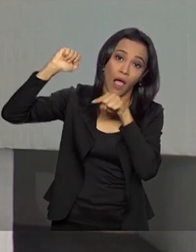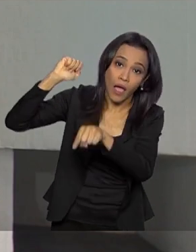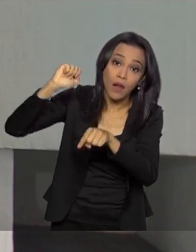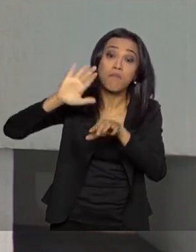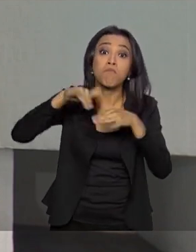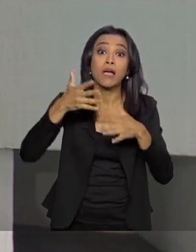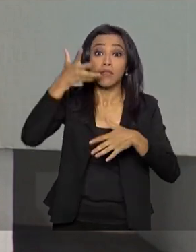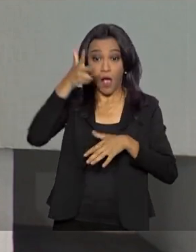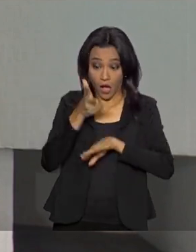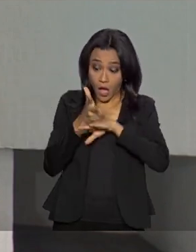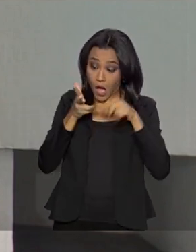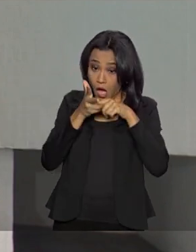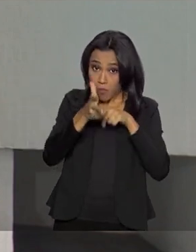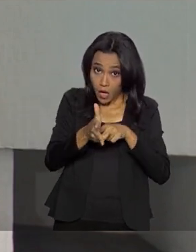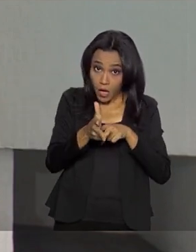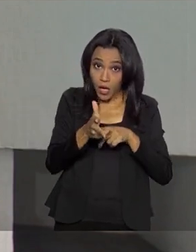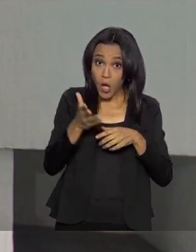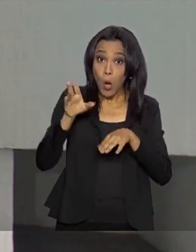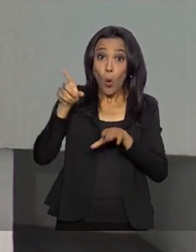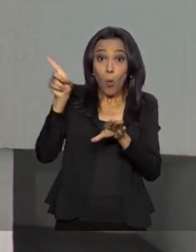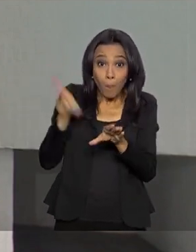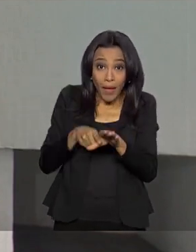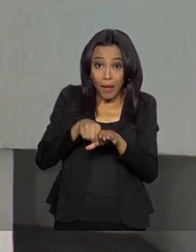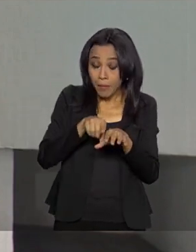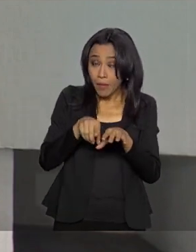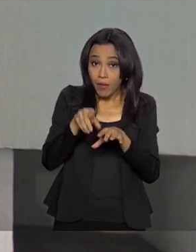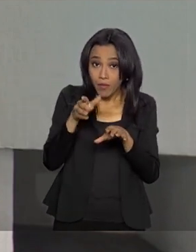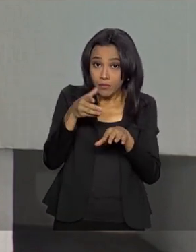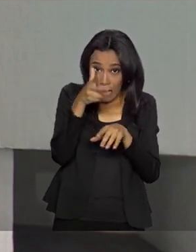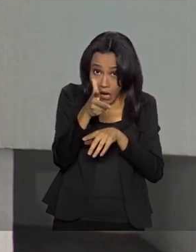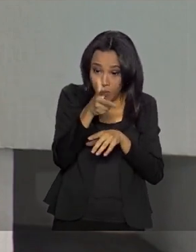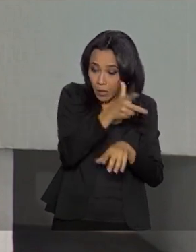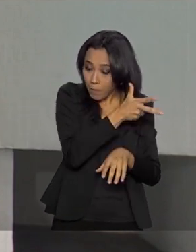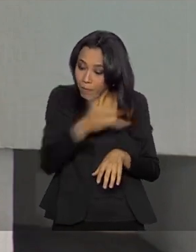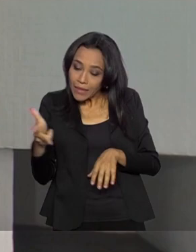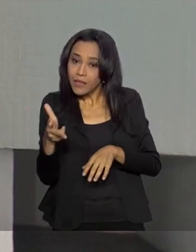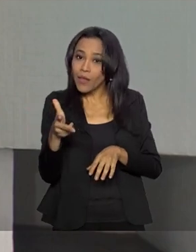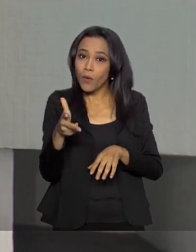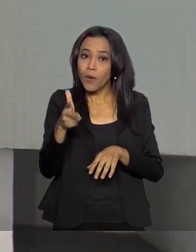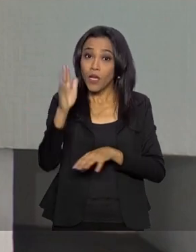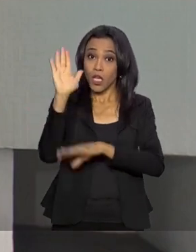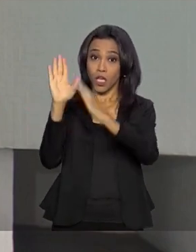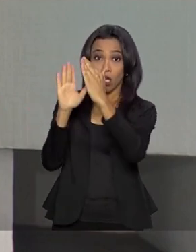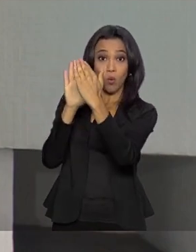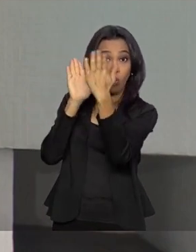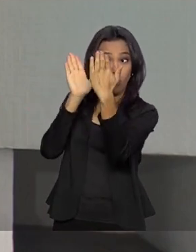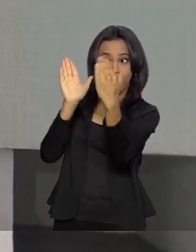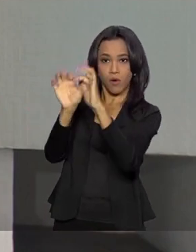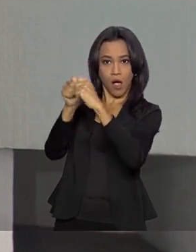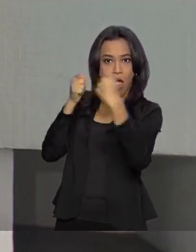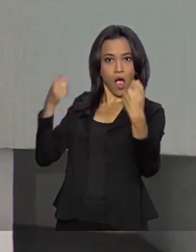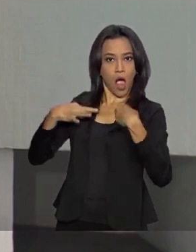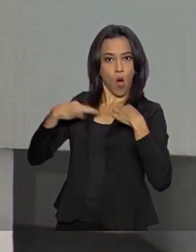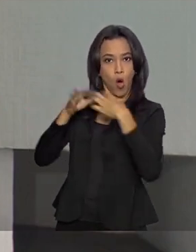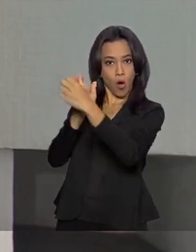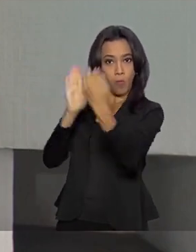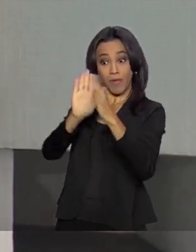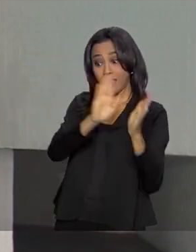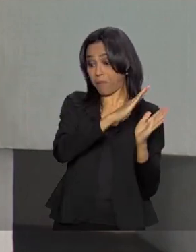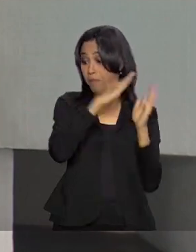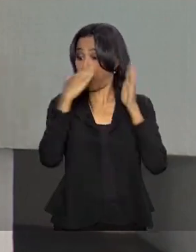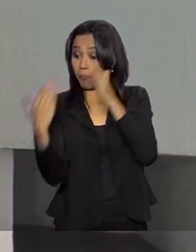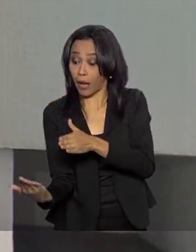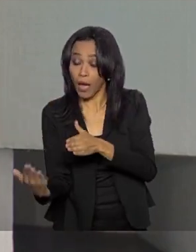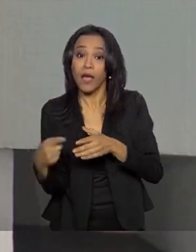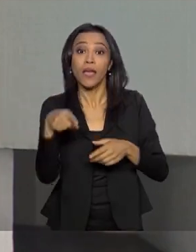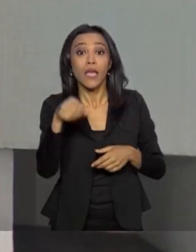câmera veio, bateu o pé no armário. O armário desabou. Então, a Natália sendo enforcada, como